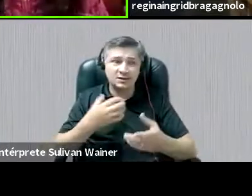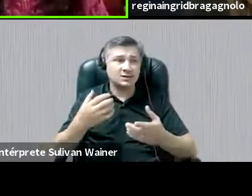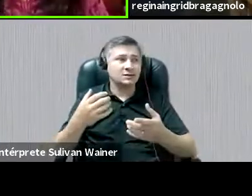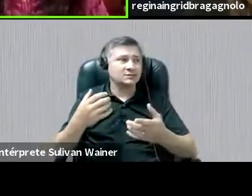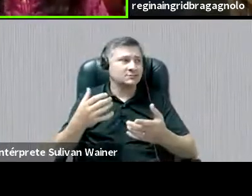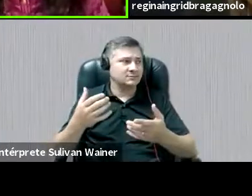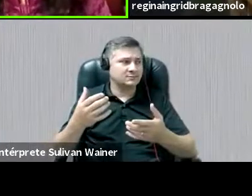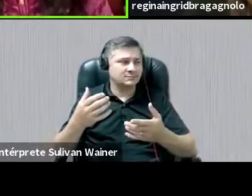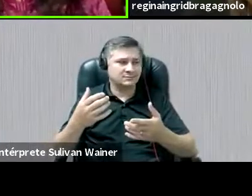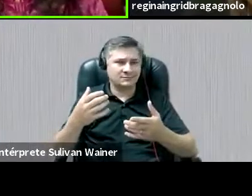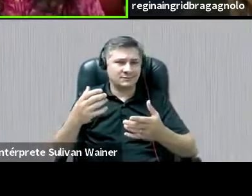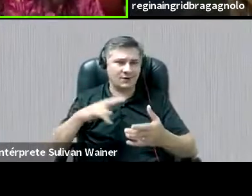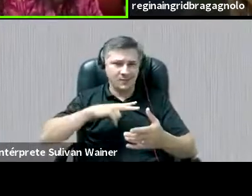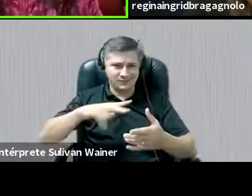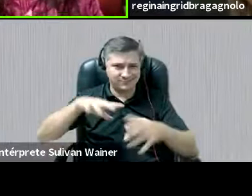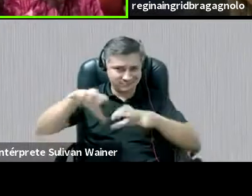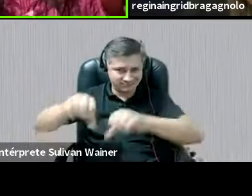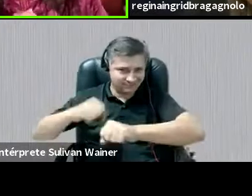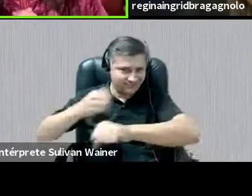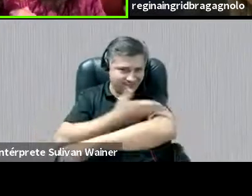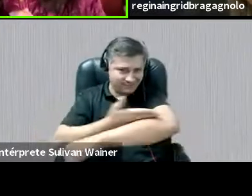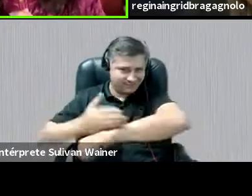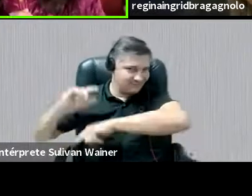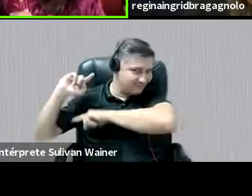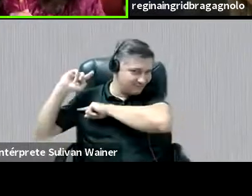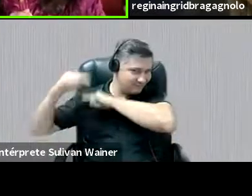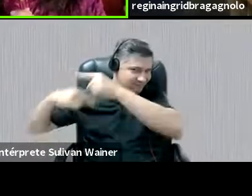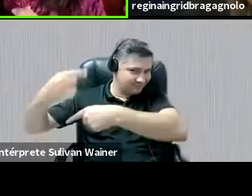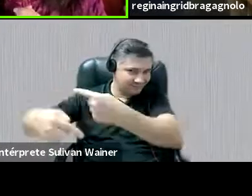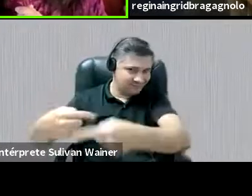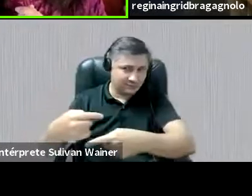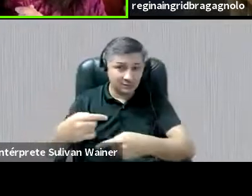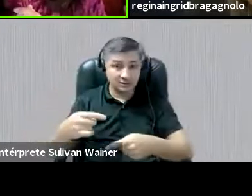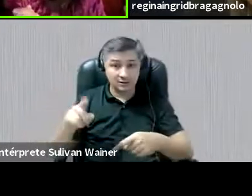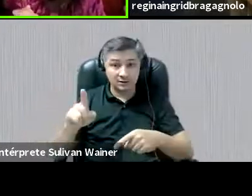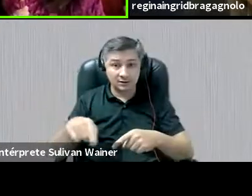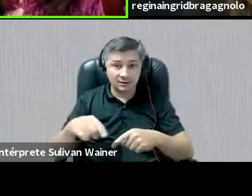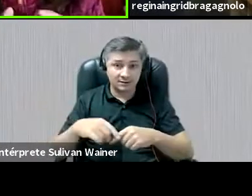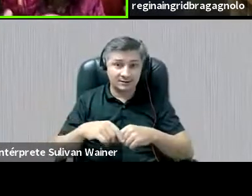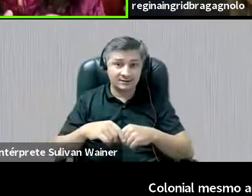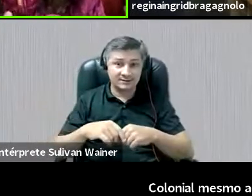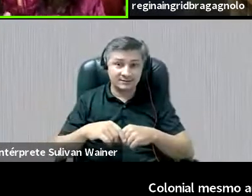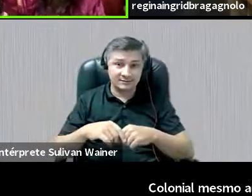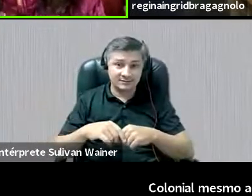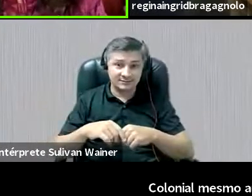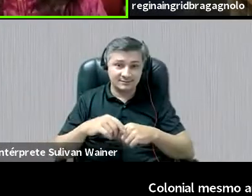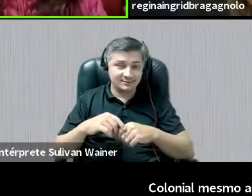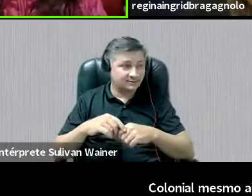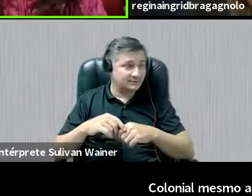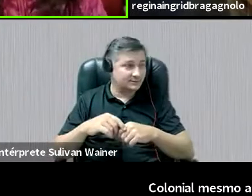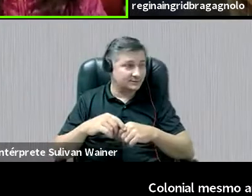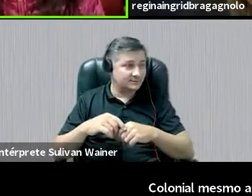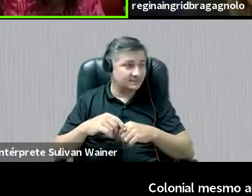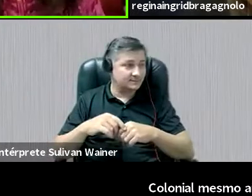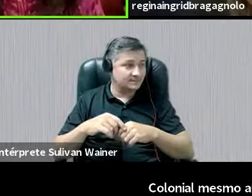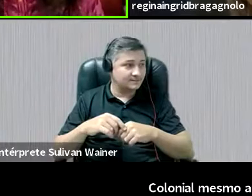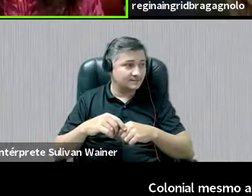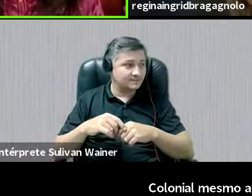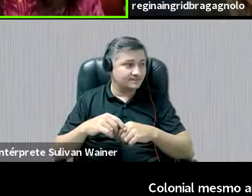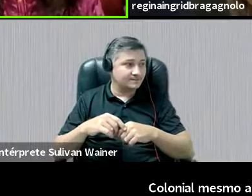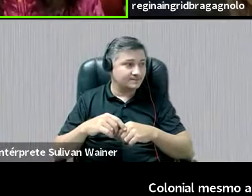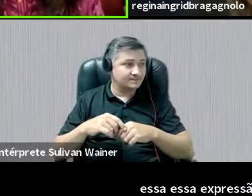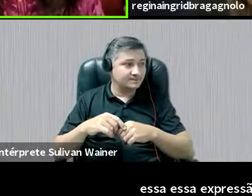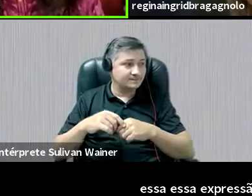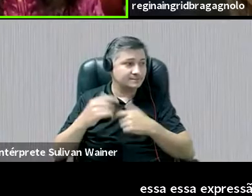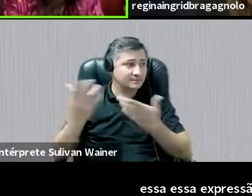mesmo aí, né? Usando bem essa expressão... Opa, desculpe, alguém derrubou um... Ele tem que